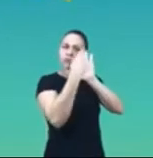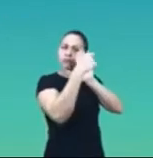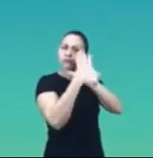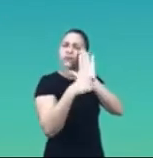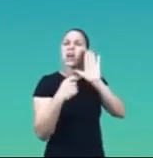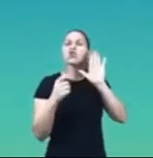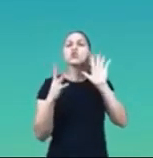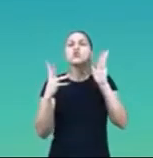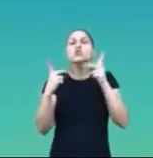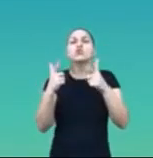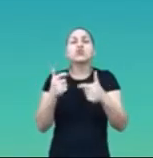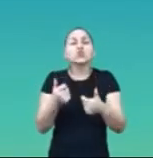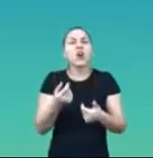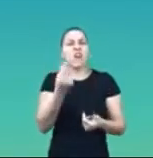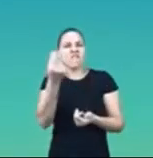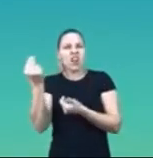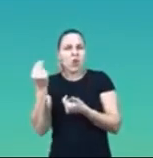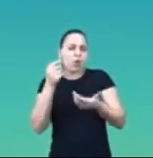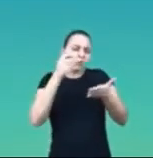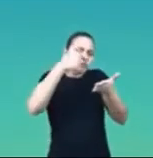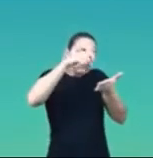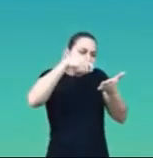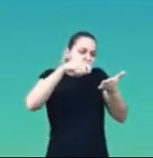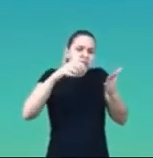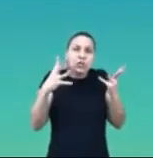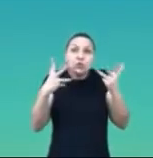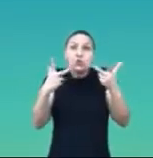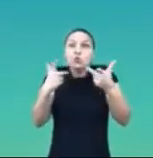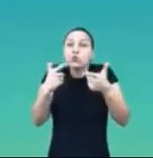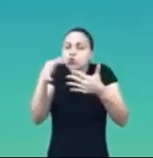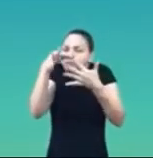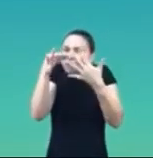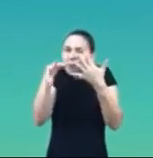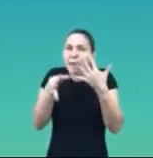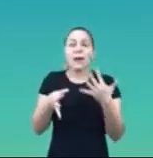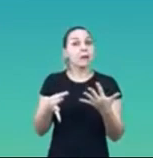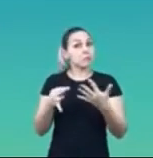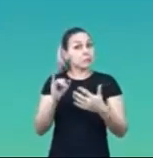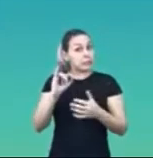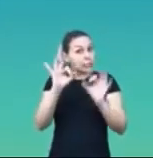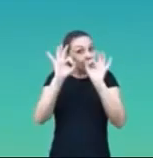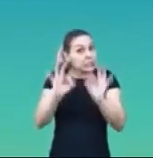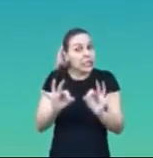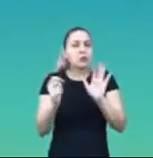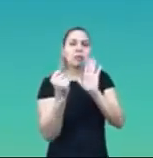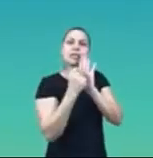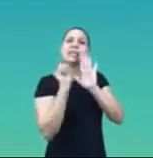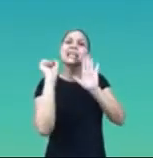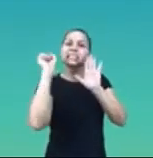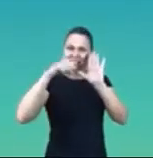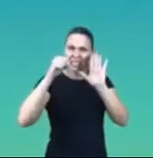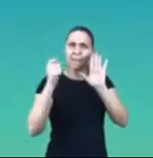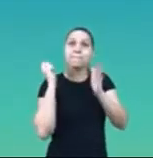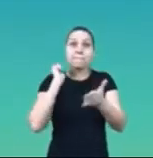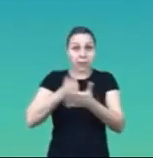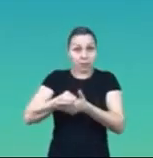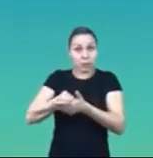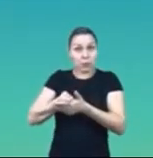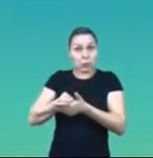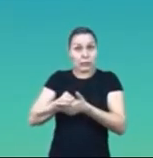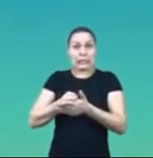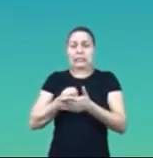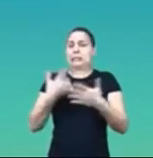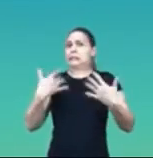conta. Valor, dados, veja tudo, tintim por tintim. Tá tudo certo? Toque em Sim, realizar pagamento.